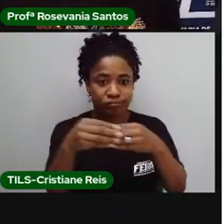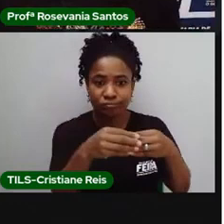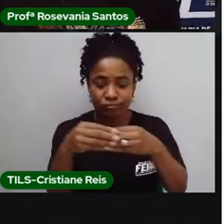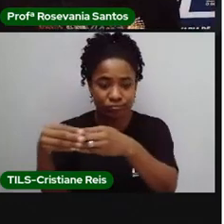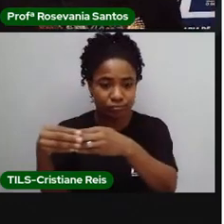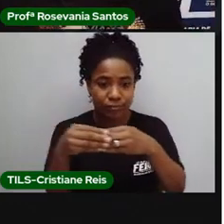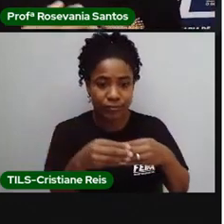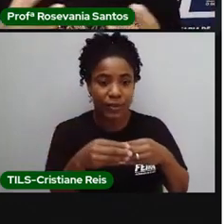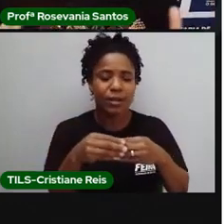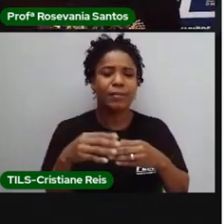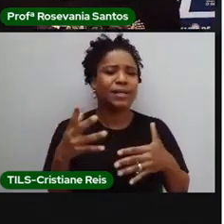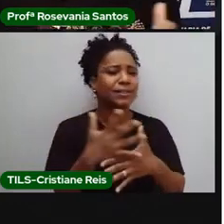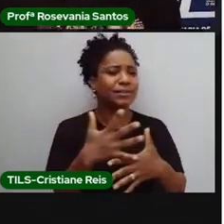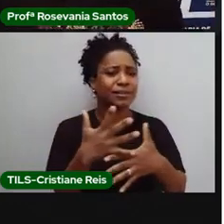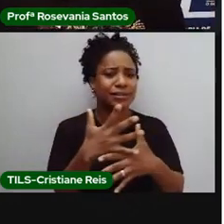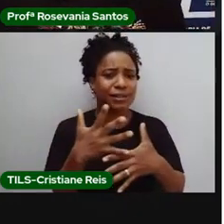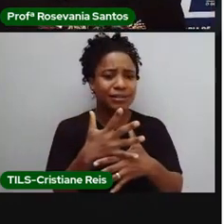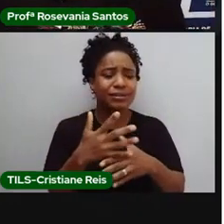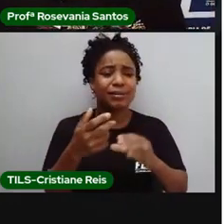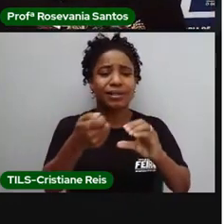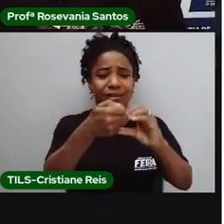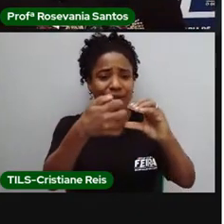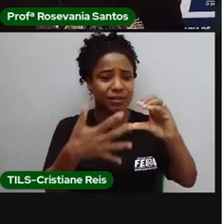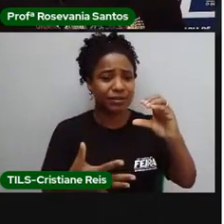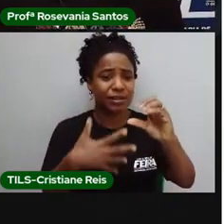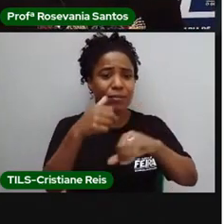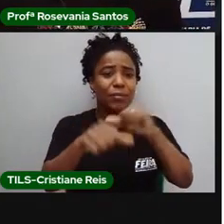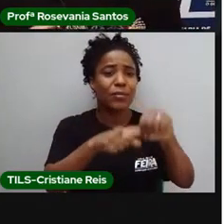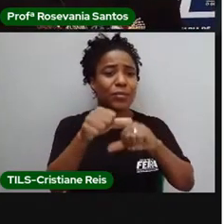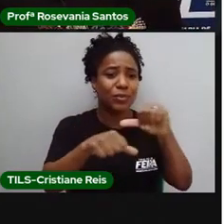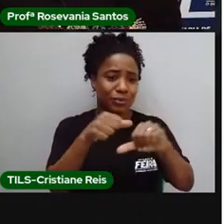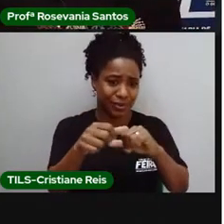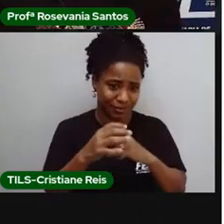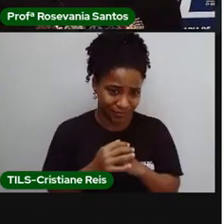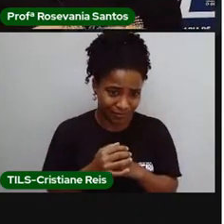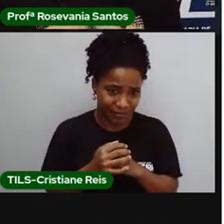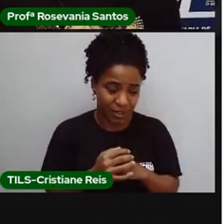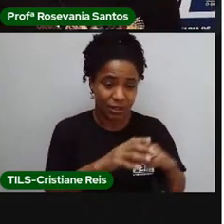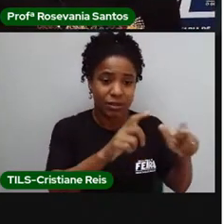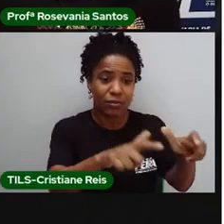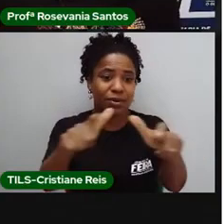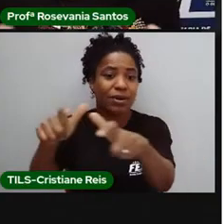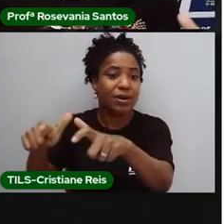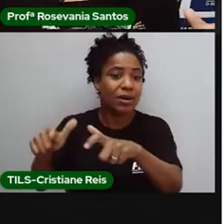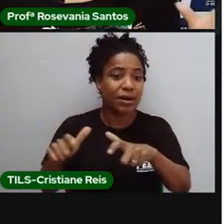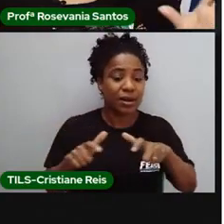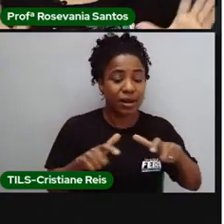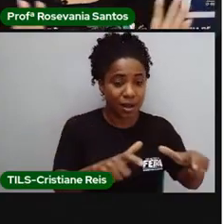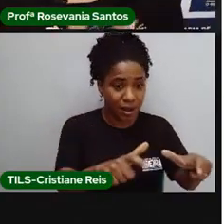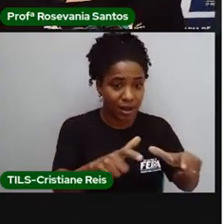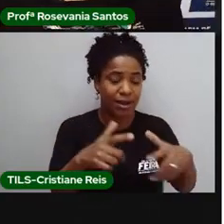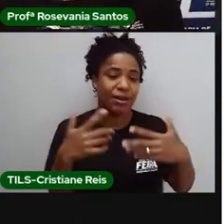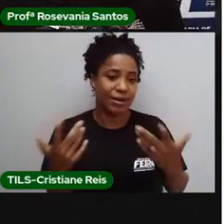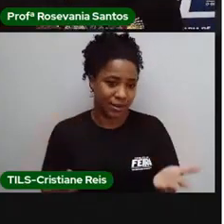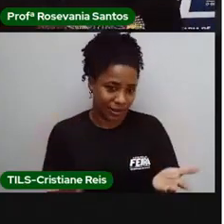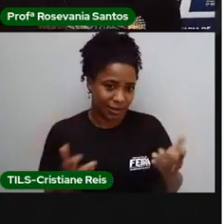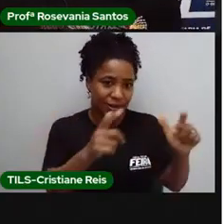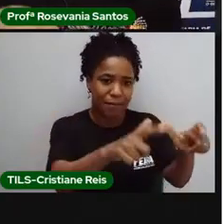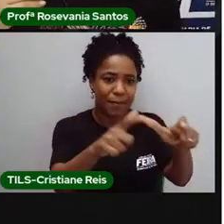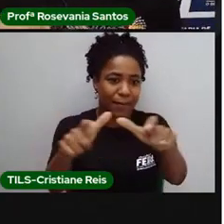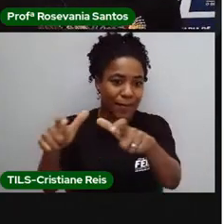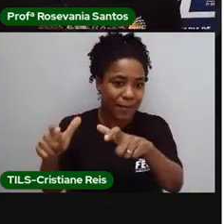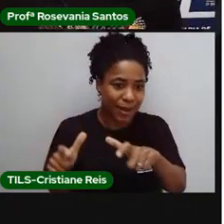cidades, elas passam a ter características diferentes. Eu vou ter bairros, digamos assim, bastante tradicionais ali,